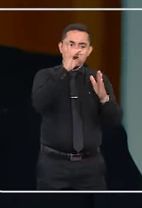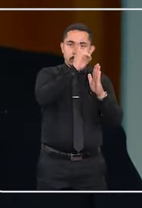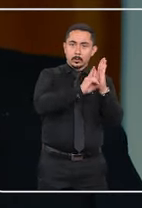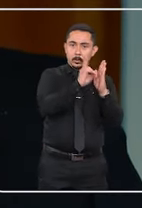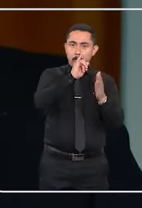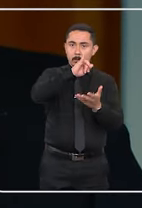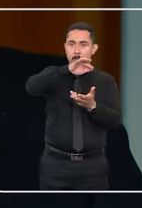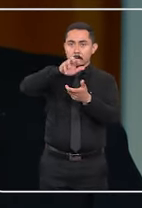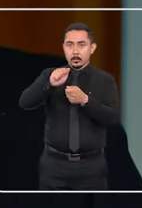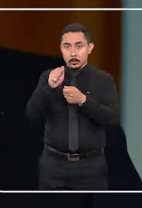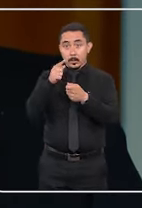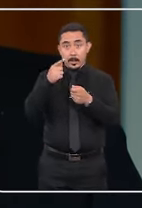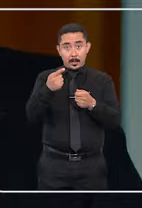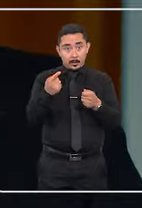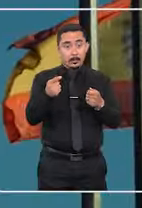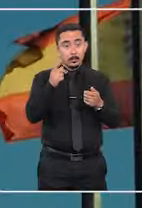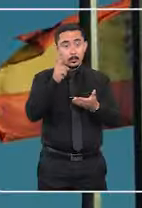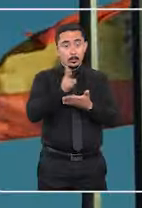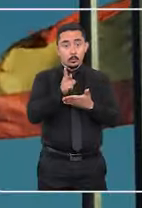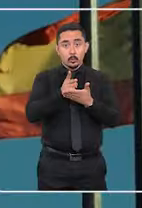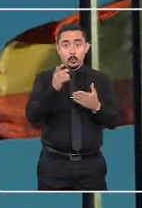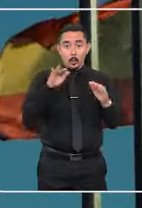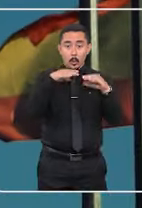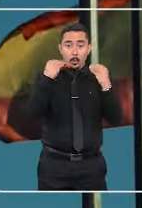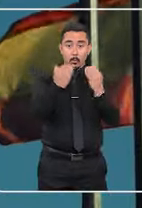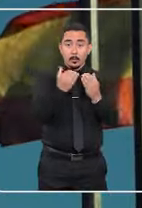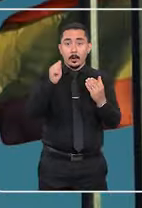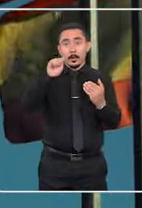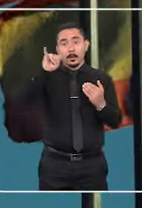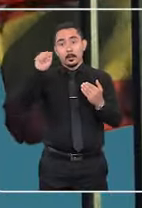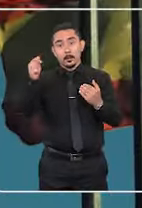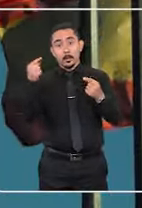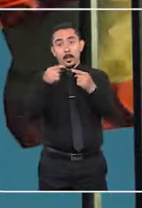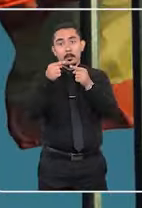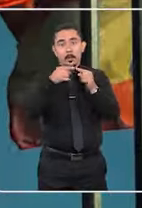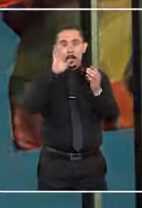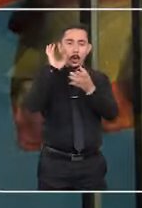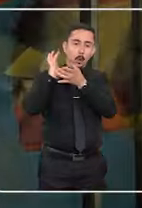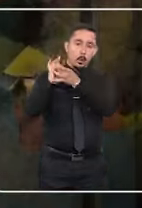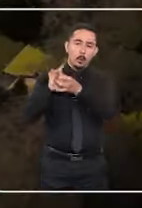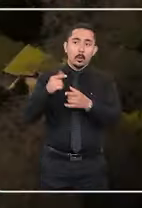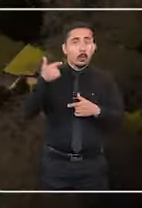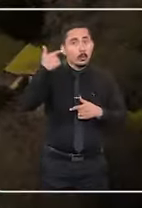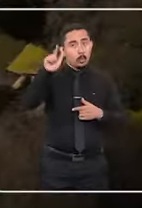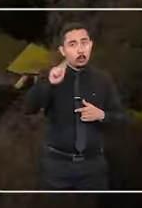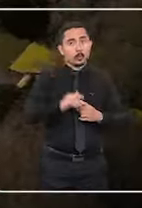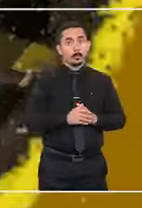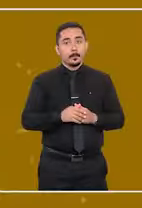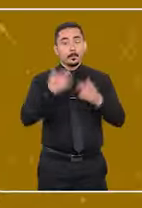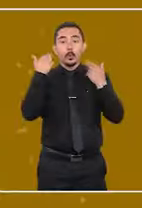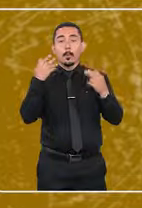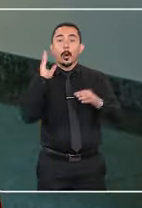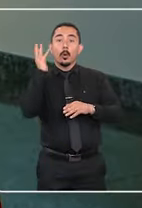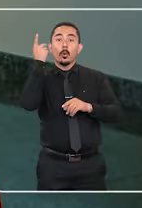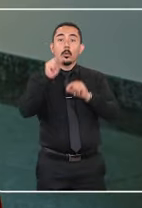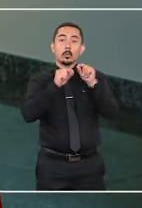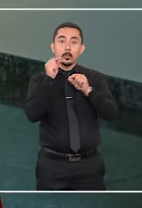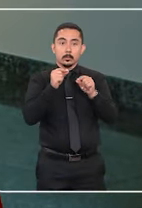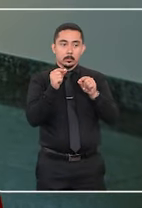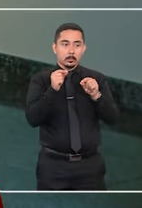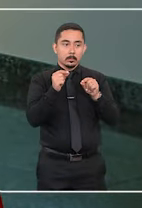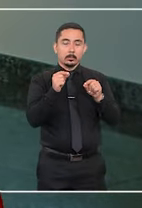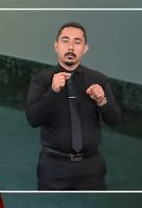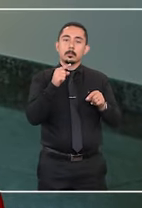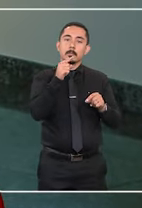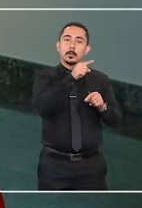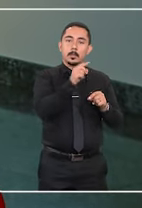especialista em Direito Internacional, reforça que a Convenção de Haia foi concebida em outro contexto. Normalmente, o